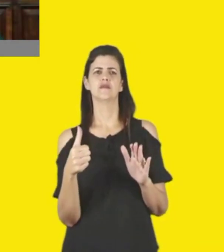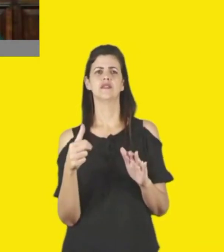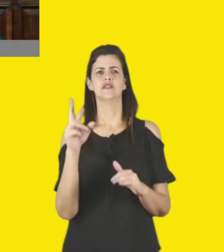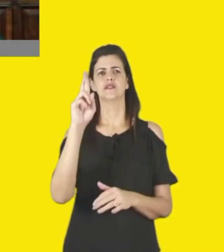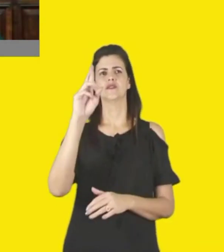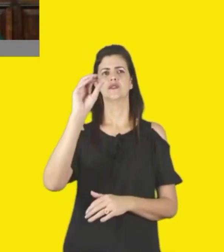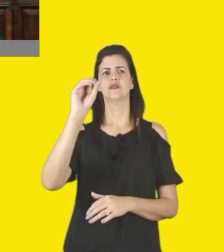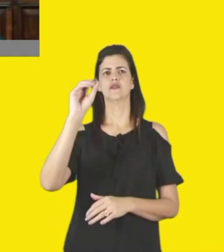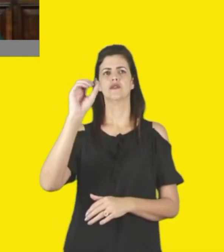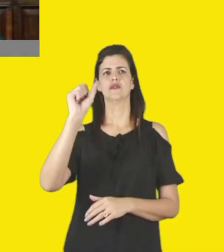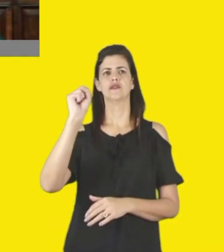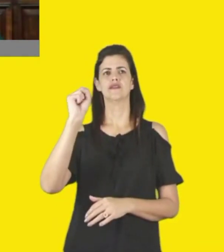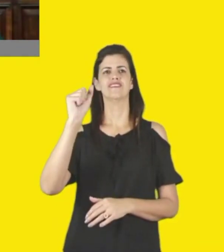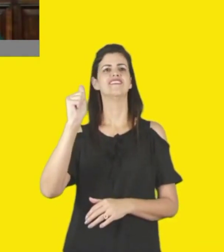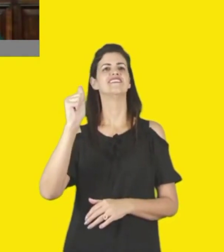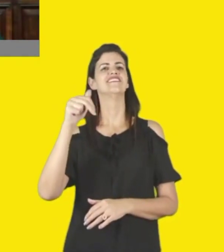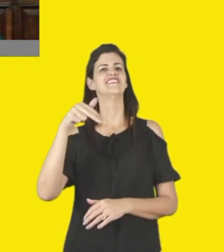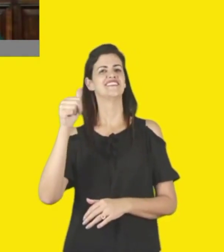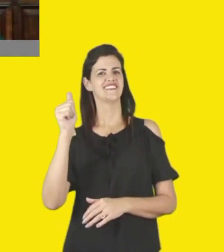Rosana,